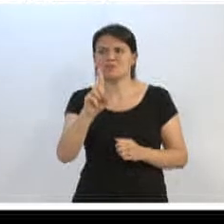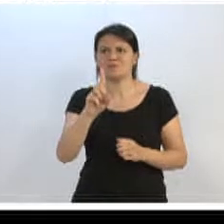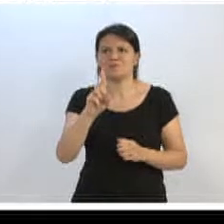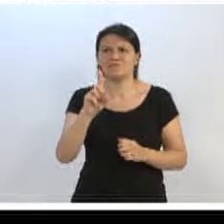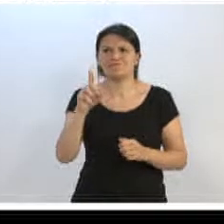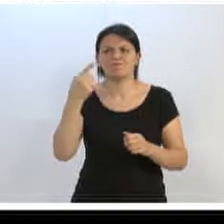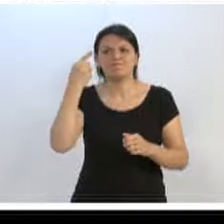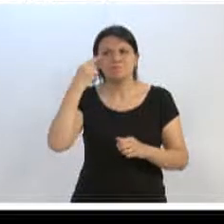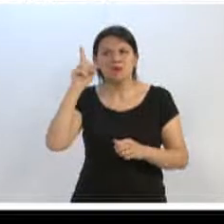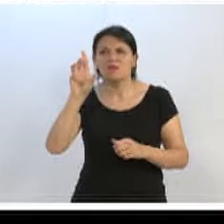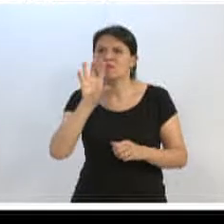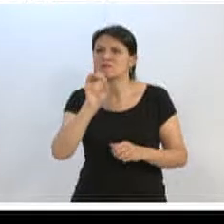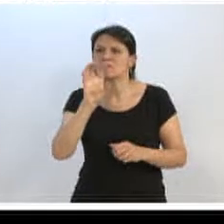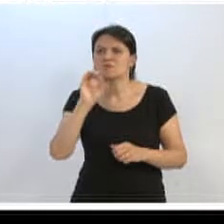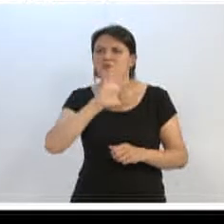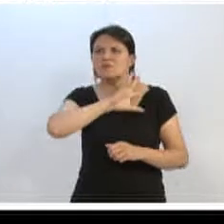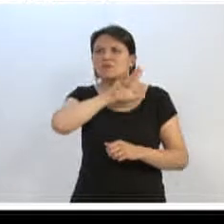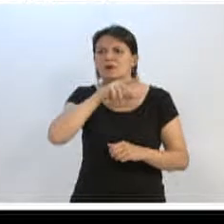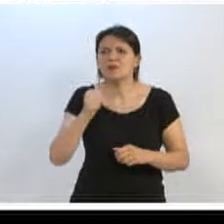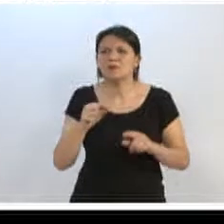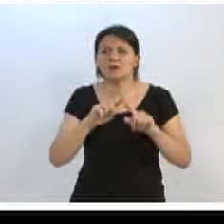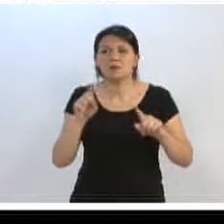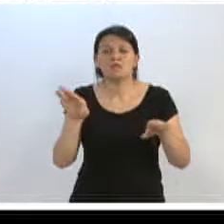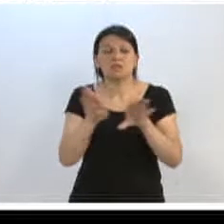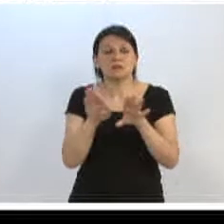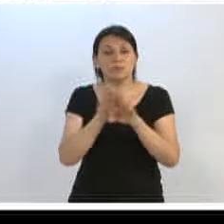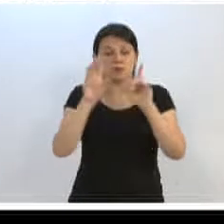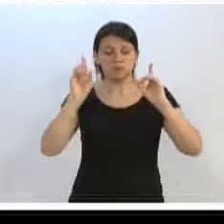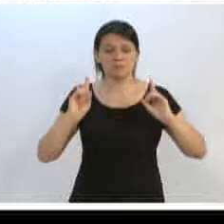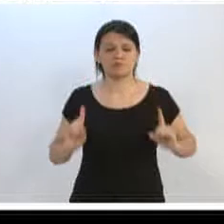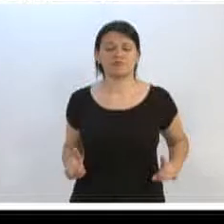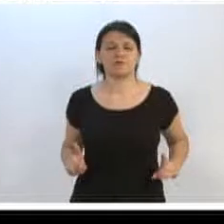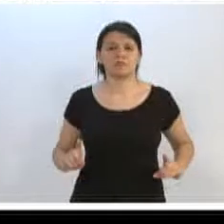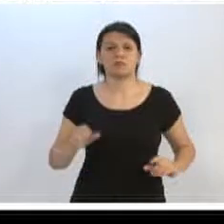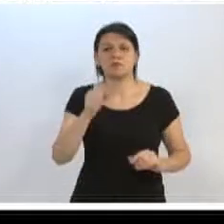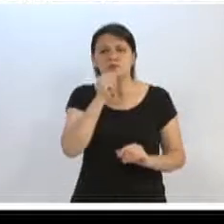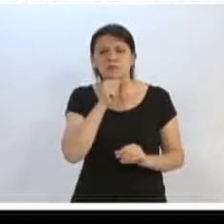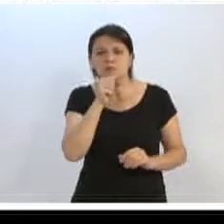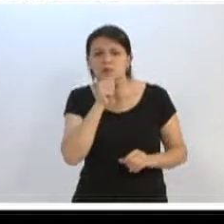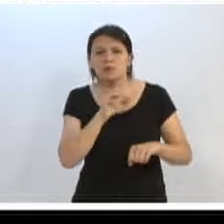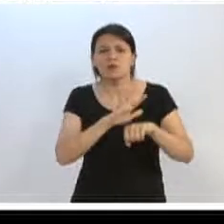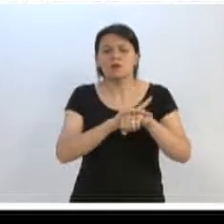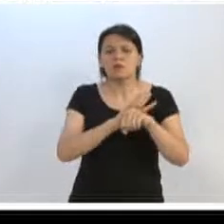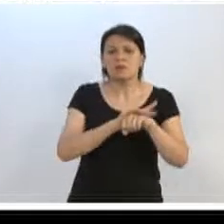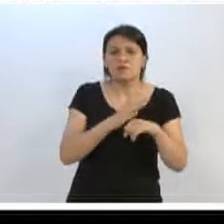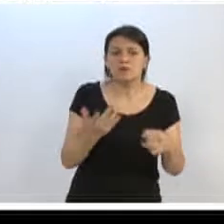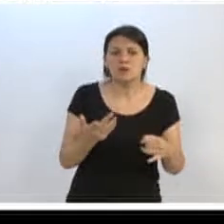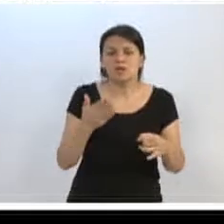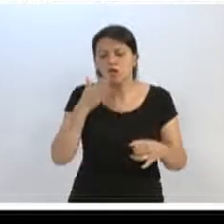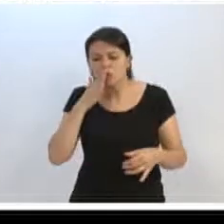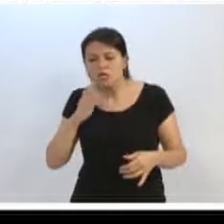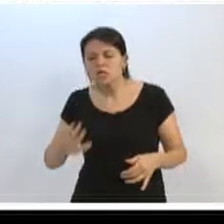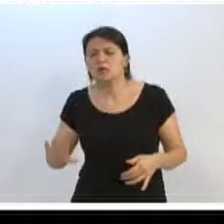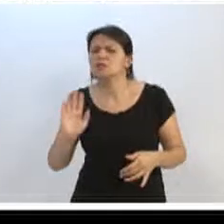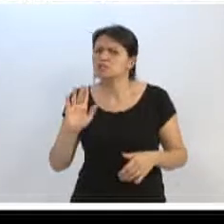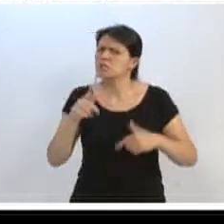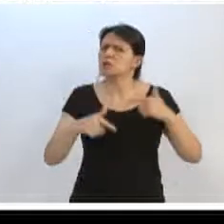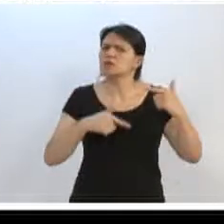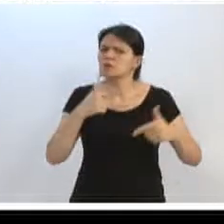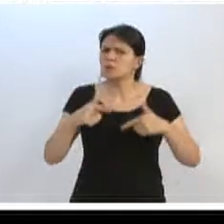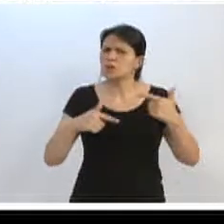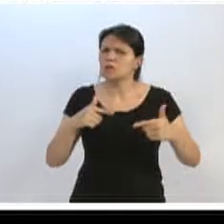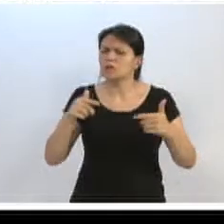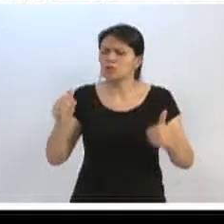beneficia não só os animais, mas as pessoas com deficiência, os enfermos, crianças, e já estamos trabalhando com apoios